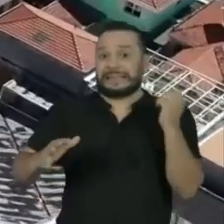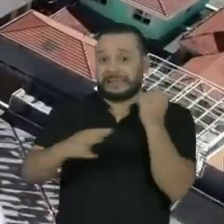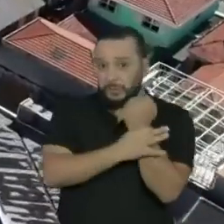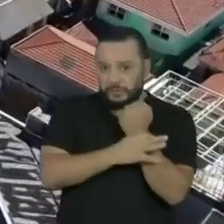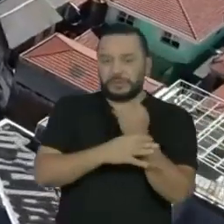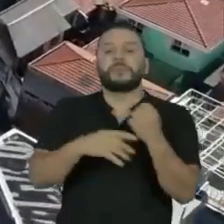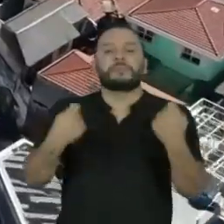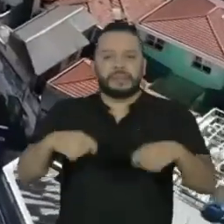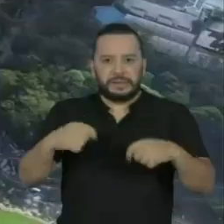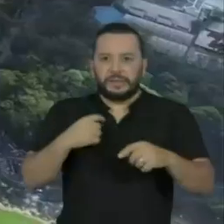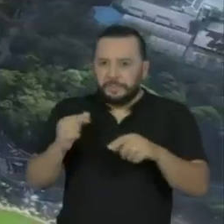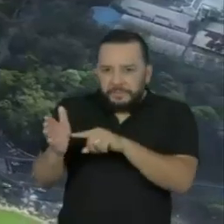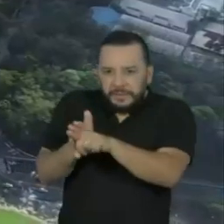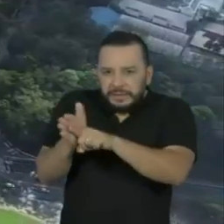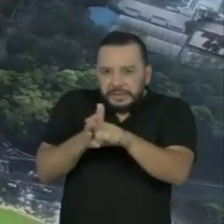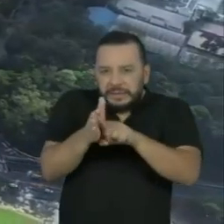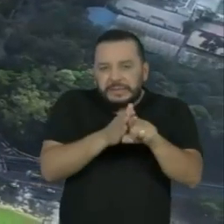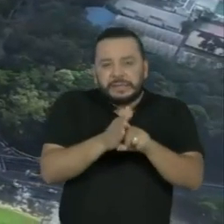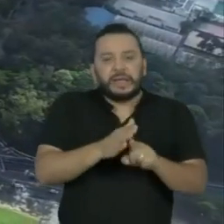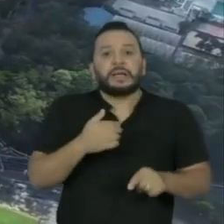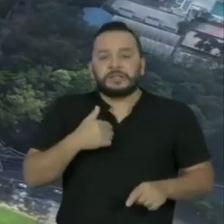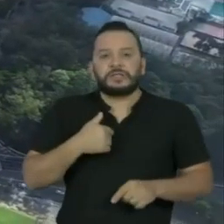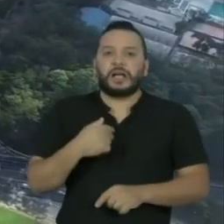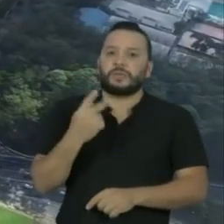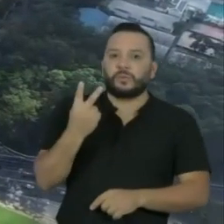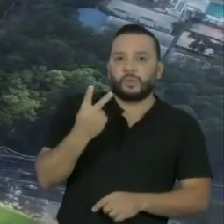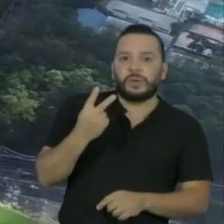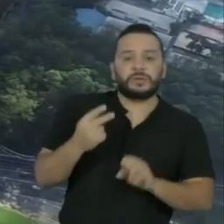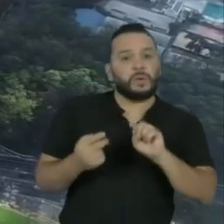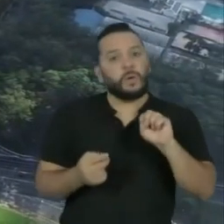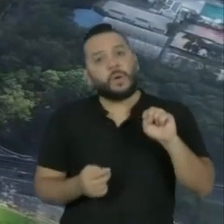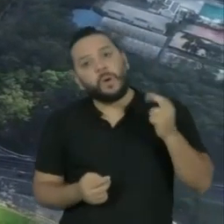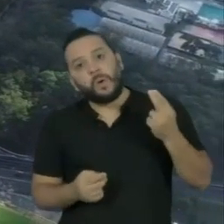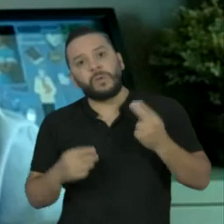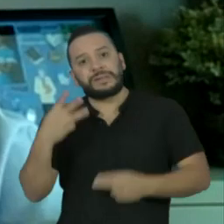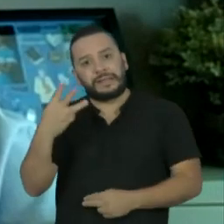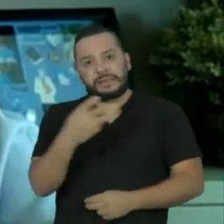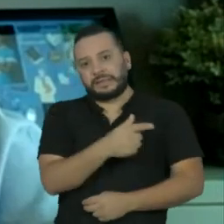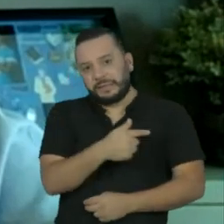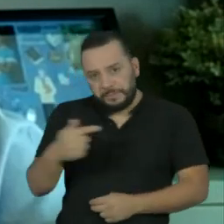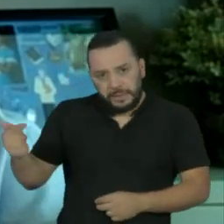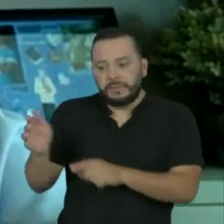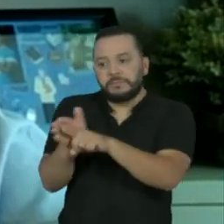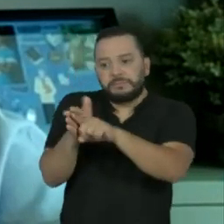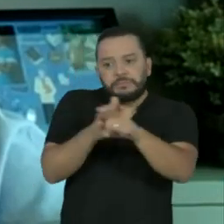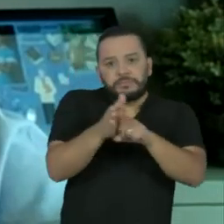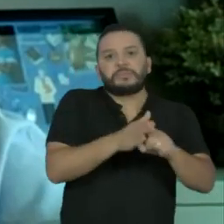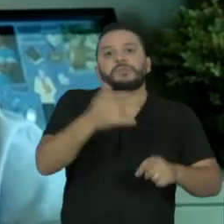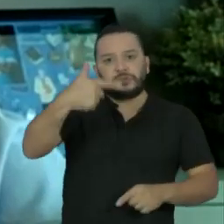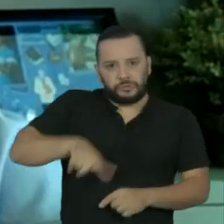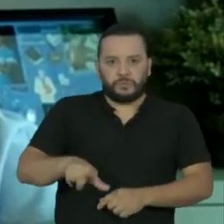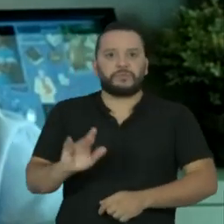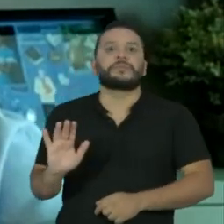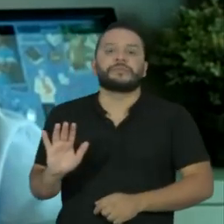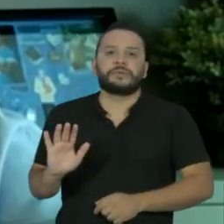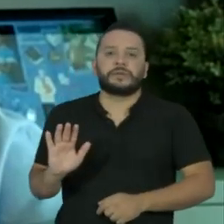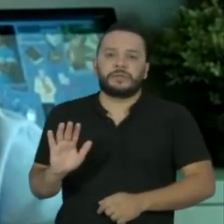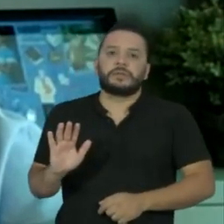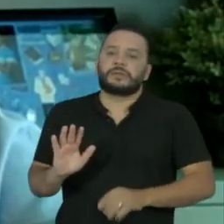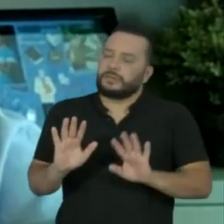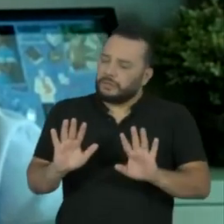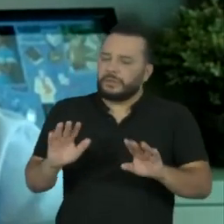refeita a cada duas ou três semanas para acompanhamento da doença. É dessa forma que a gente vai conseguir entender